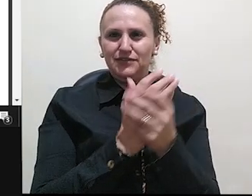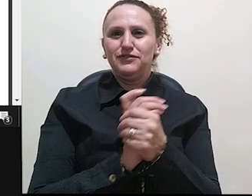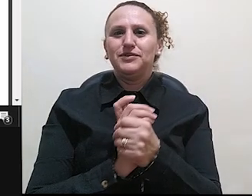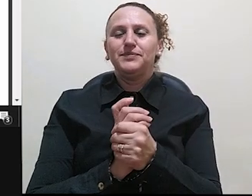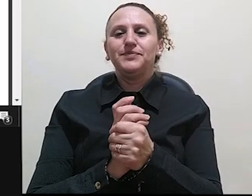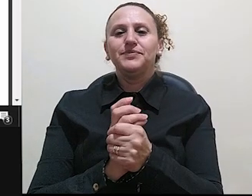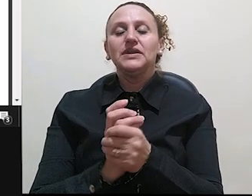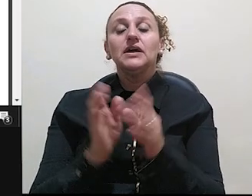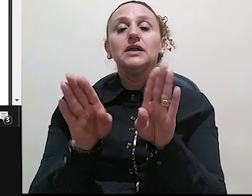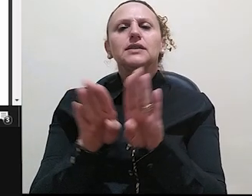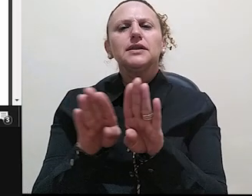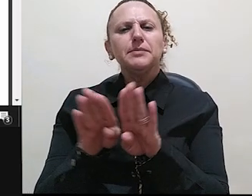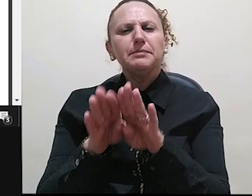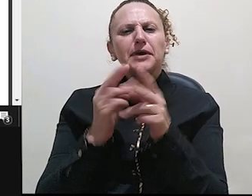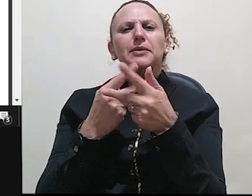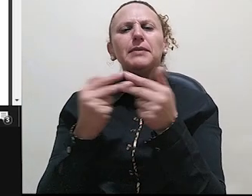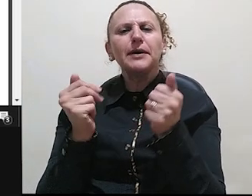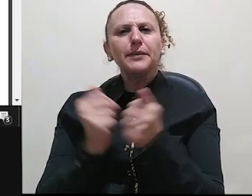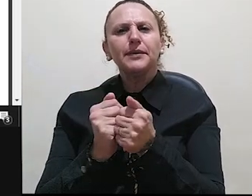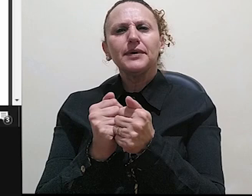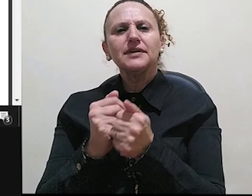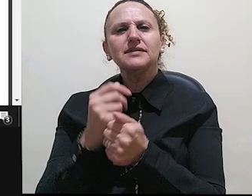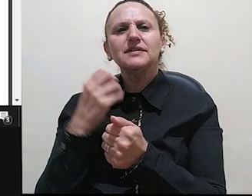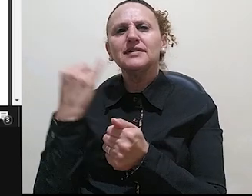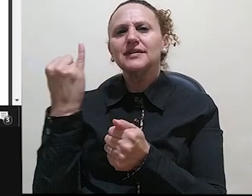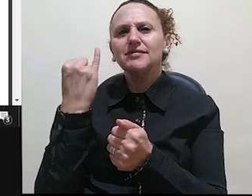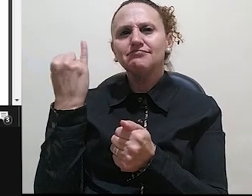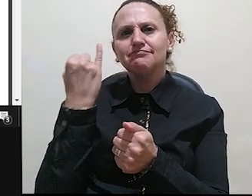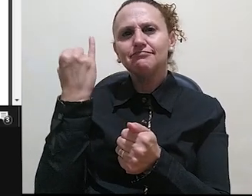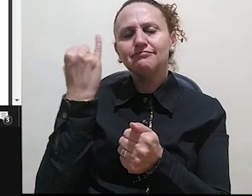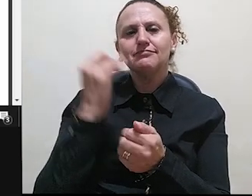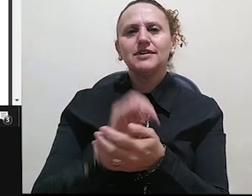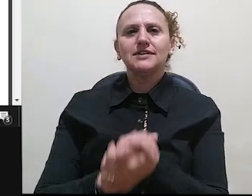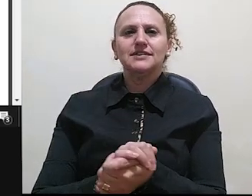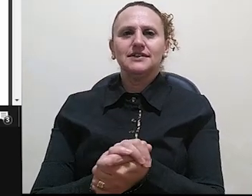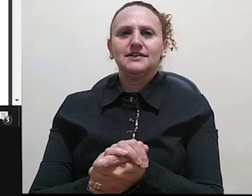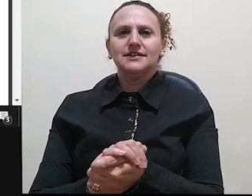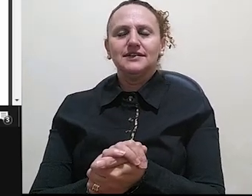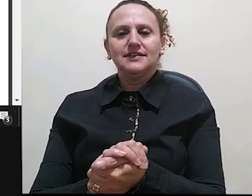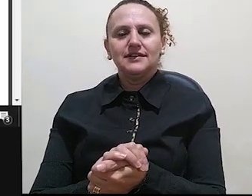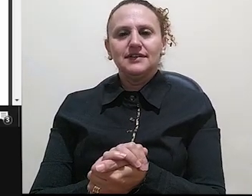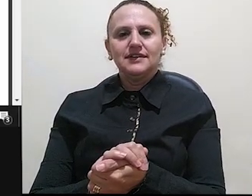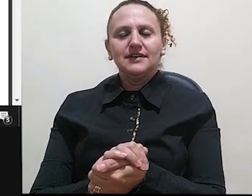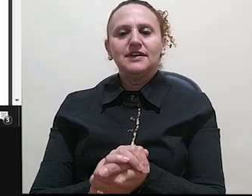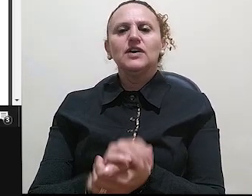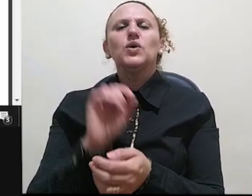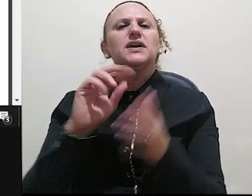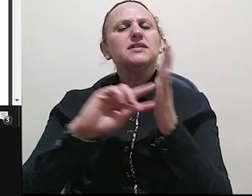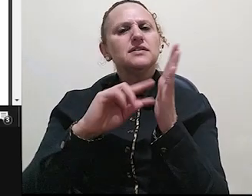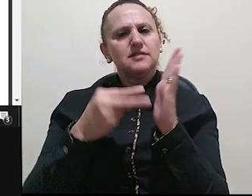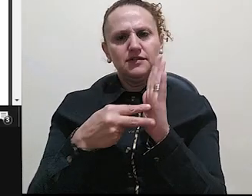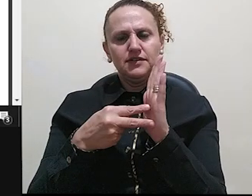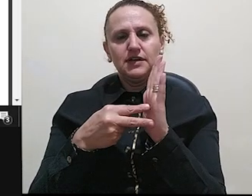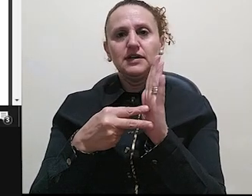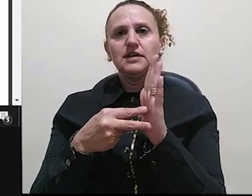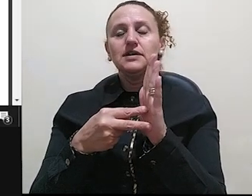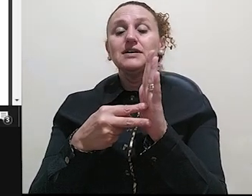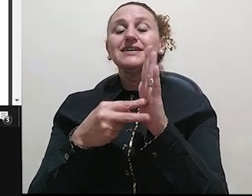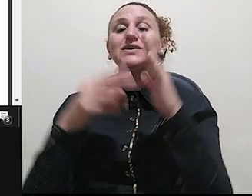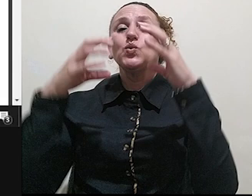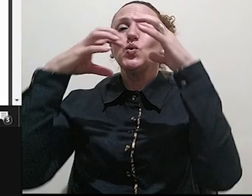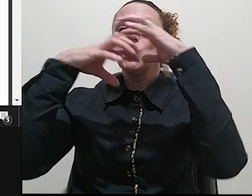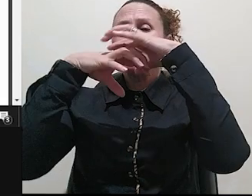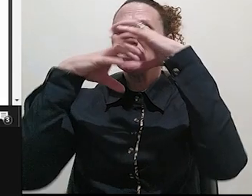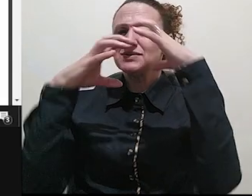ok? Uma coisa interessante, prof, o que significa essas aspas simples aqui? quer dizer que estruturalismo,